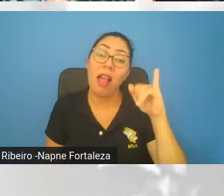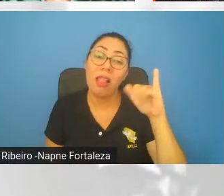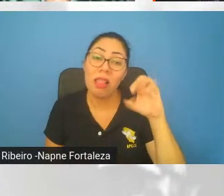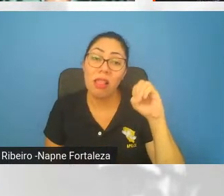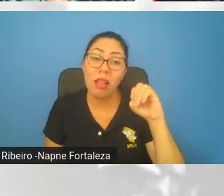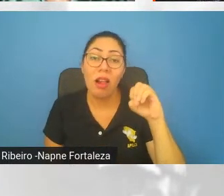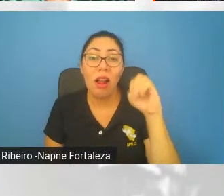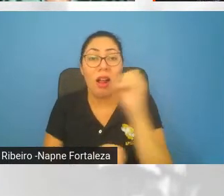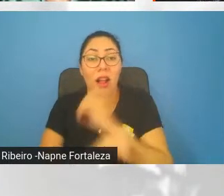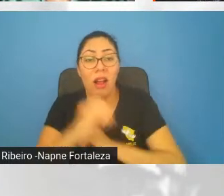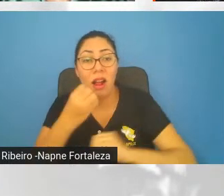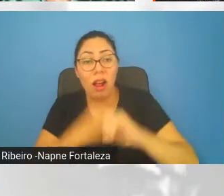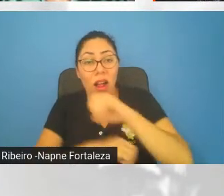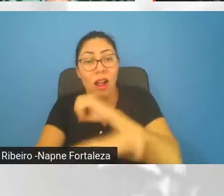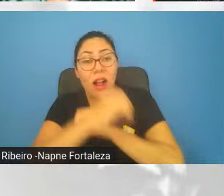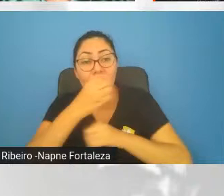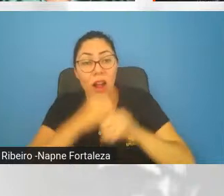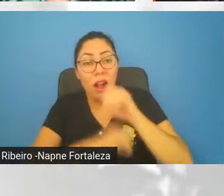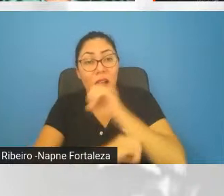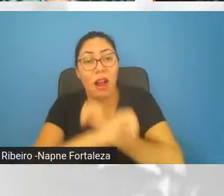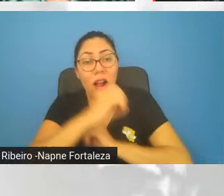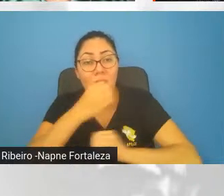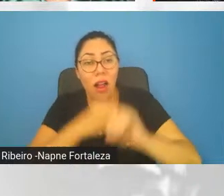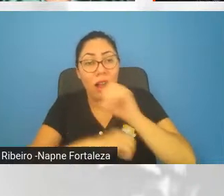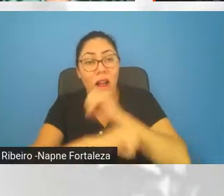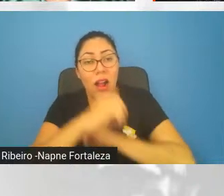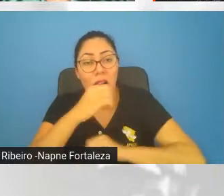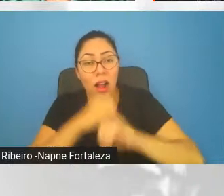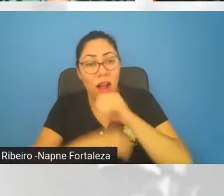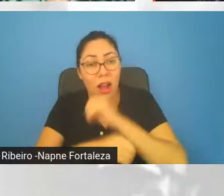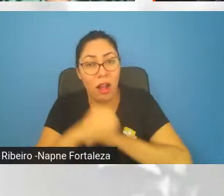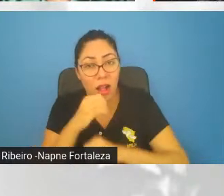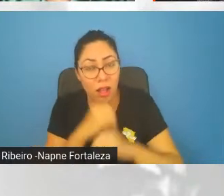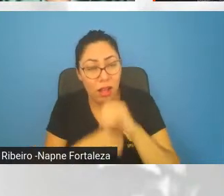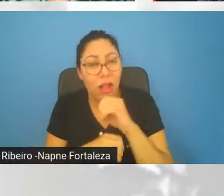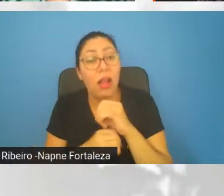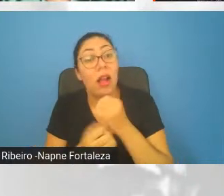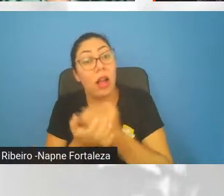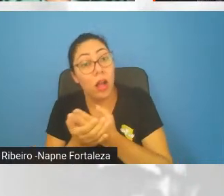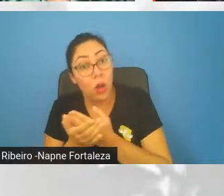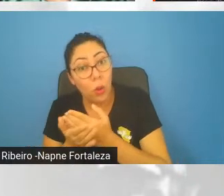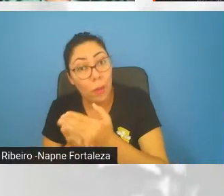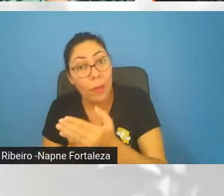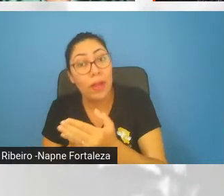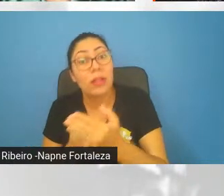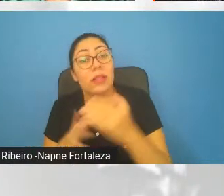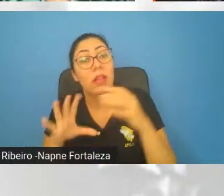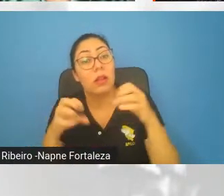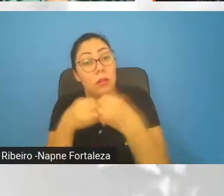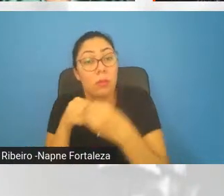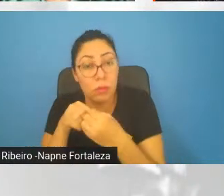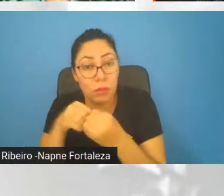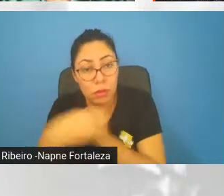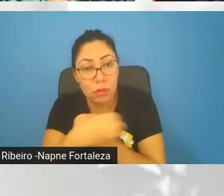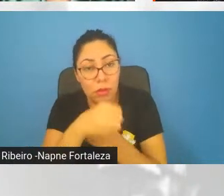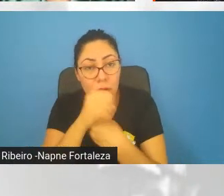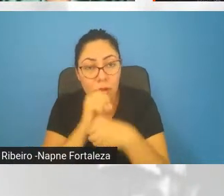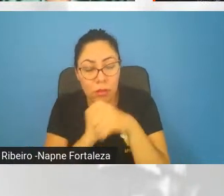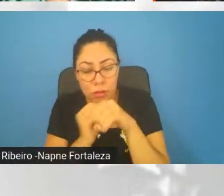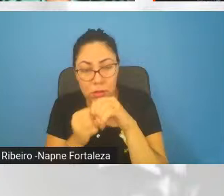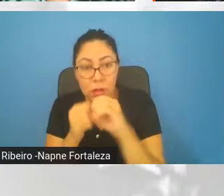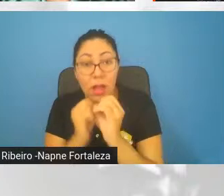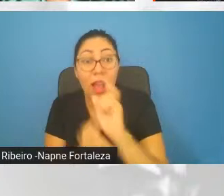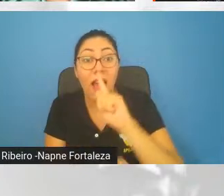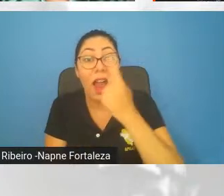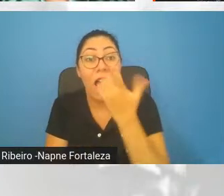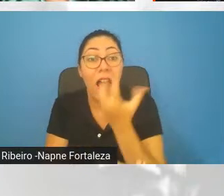até antes disso não, porque o universo era dominado por radiação. Depois da recombinação, basicamente, gravitação que vai atuar. A gravitação